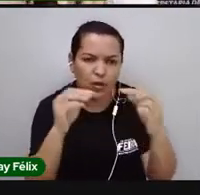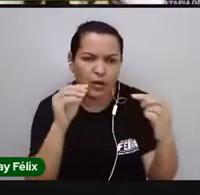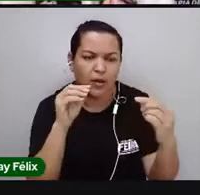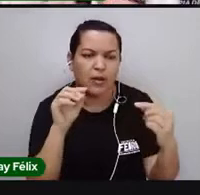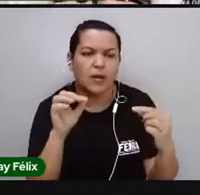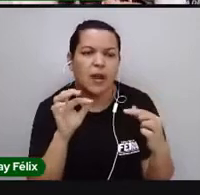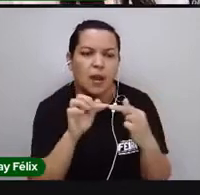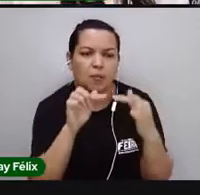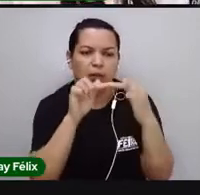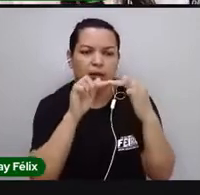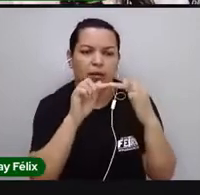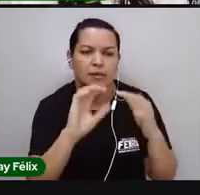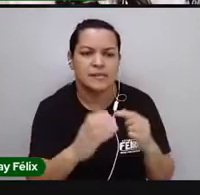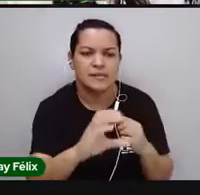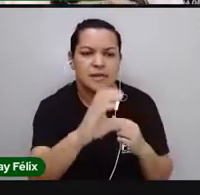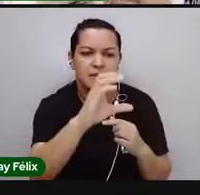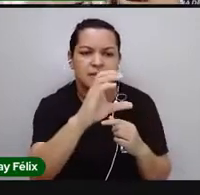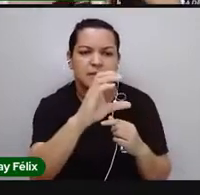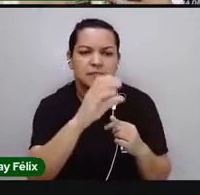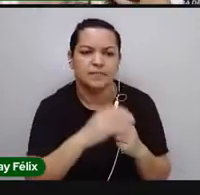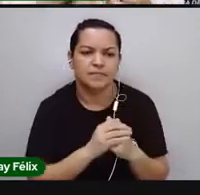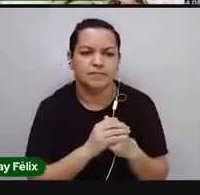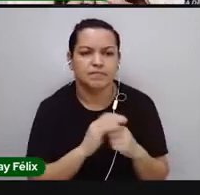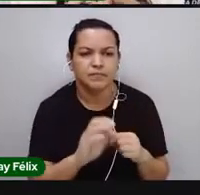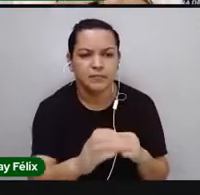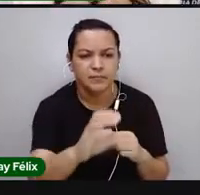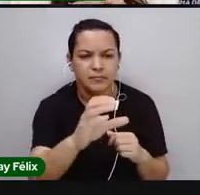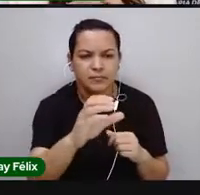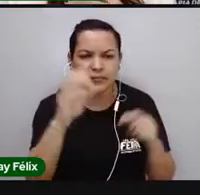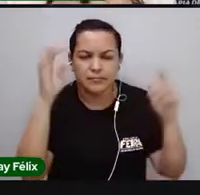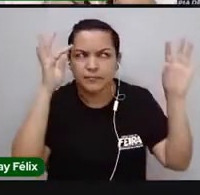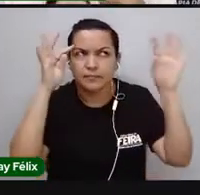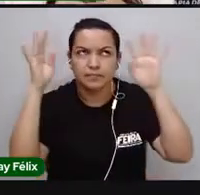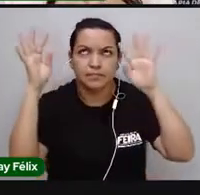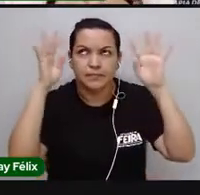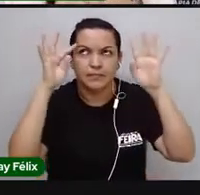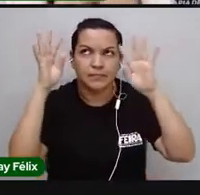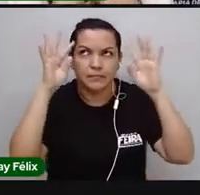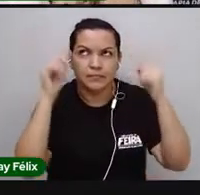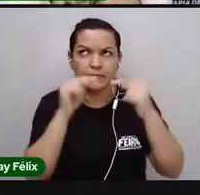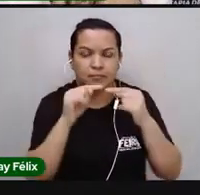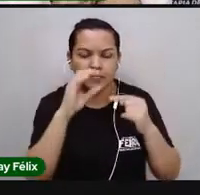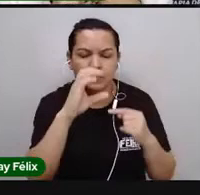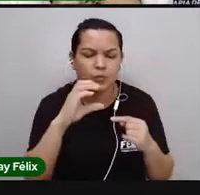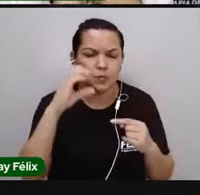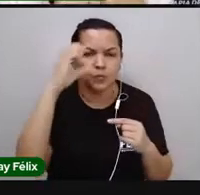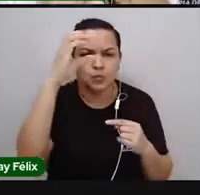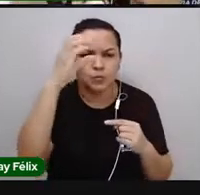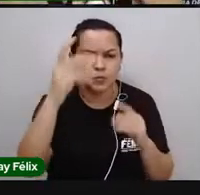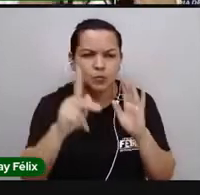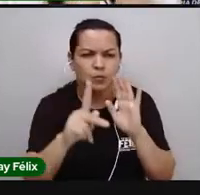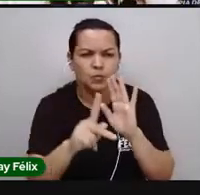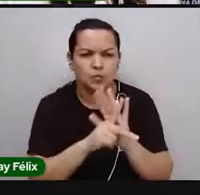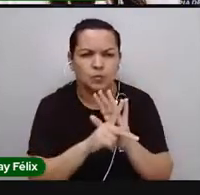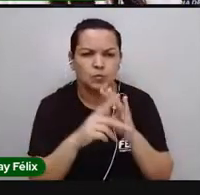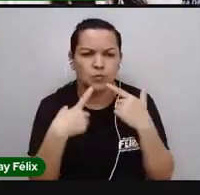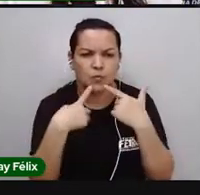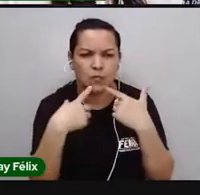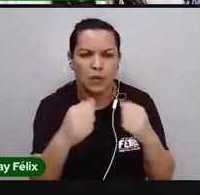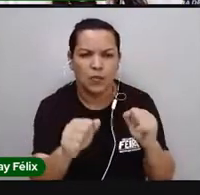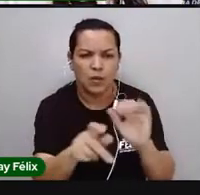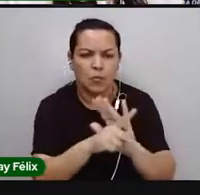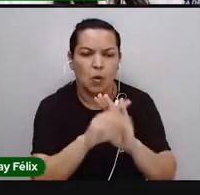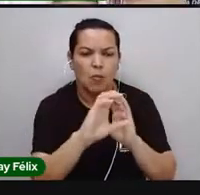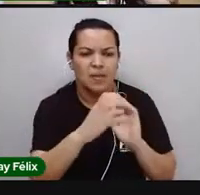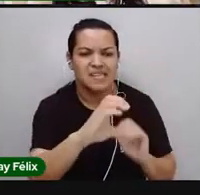por que que a pró diz que a ciência, ela também tem que ser pensada como cultura? Primeiro, porque ela tem uma linguagem própria. A forma como